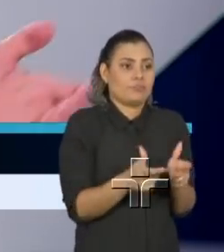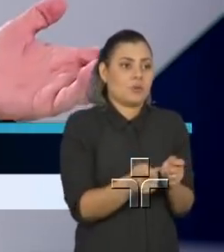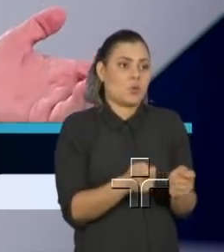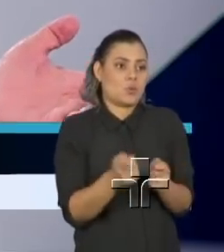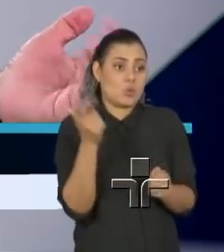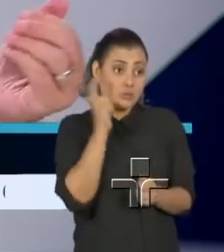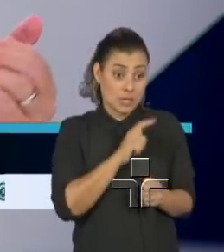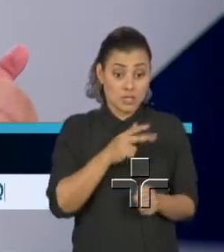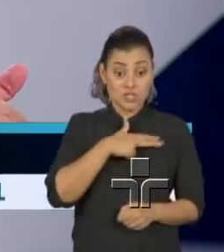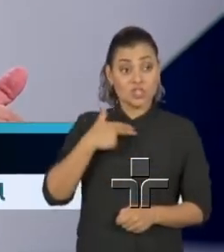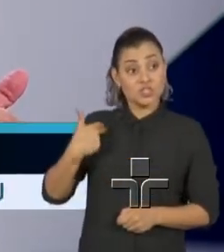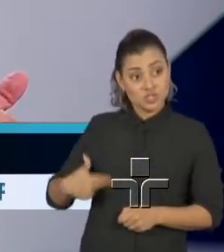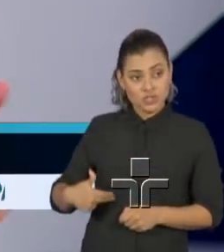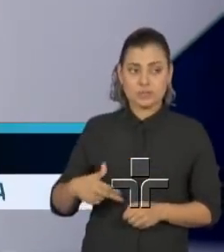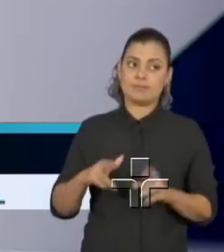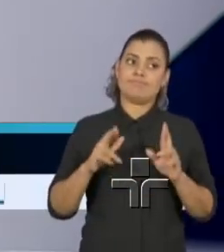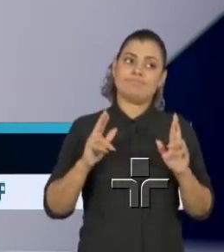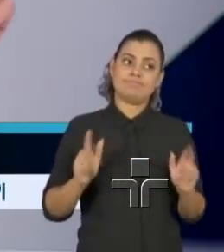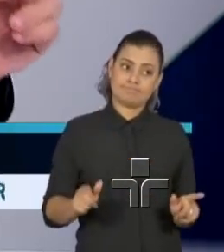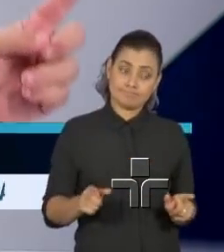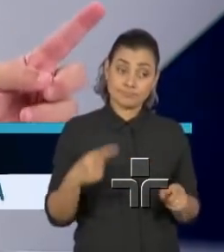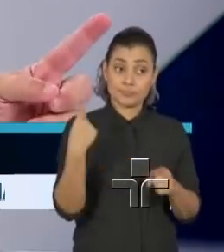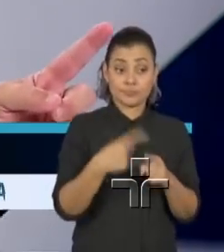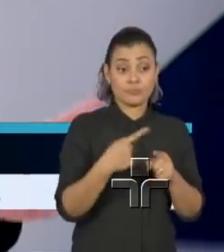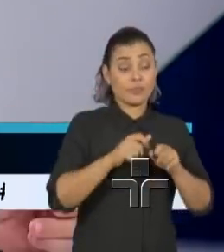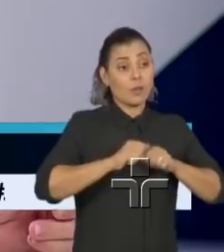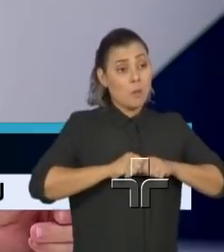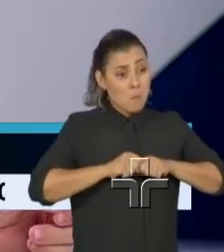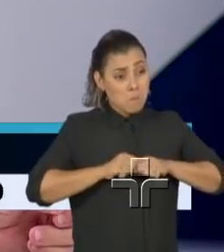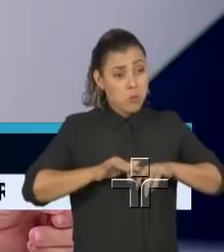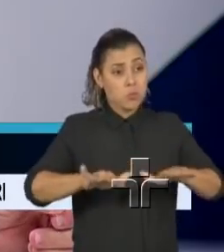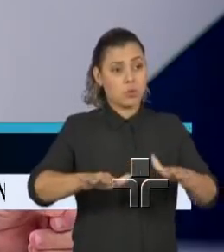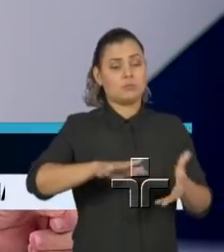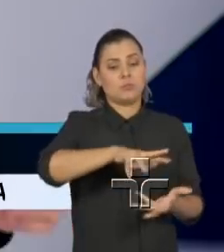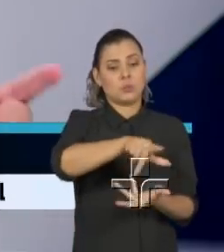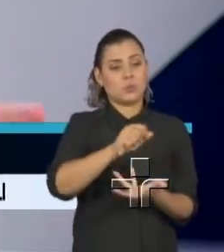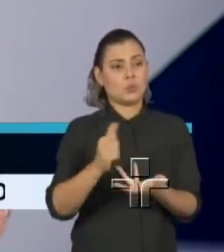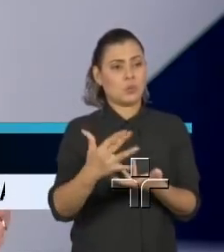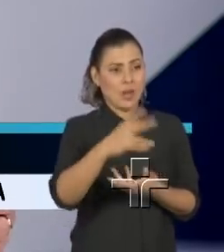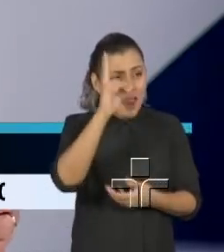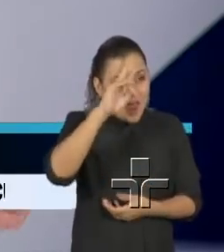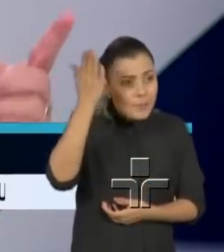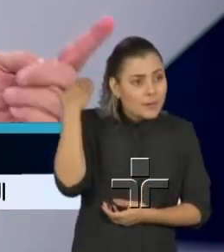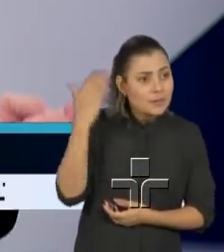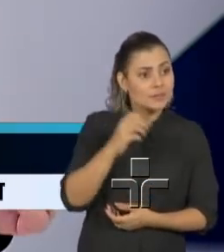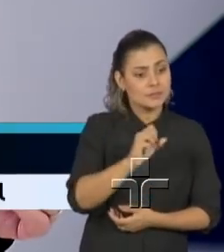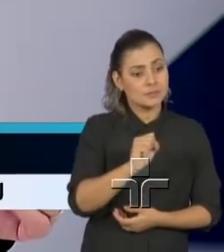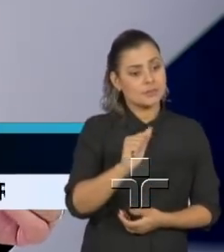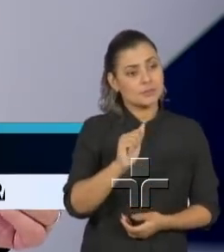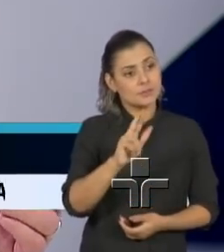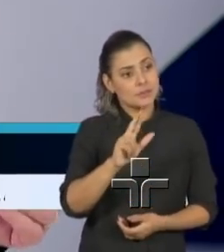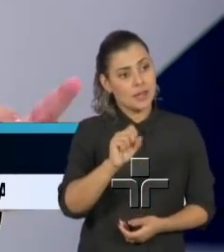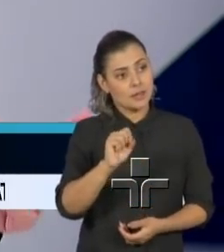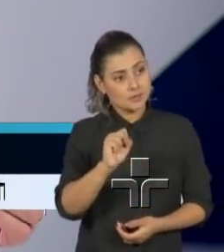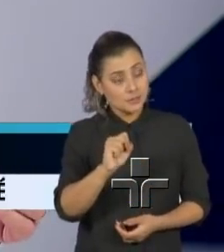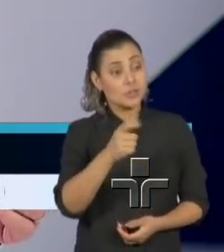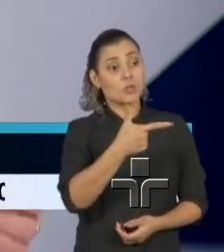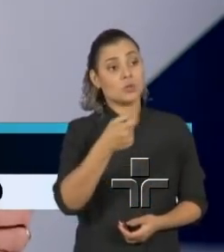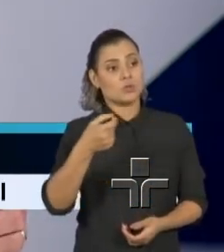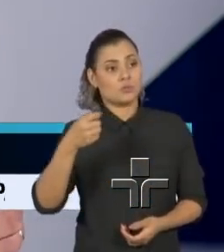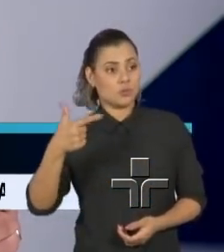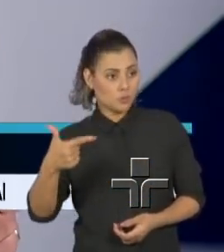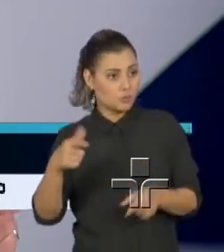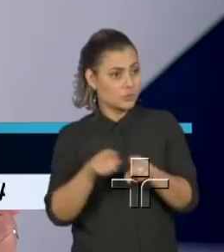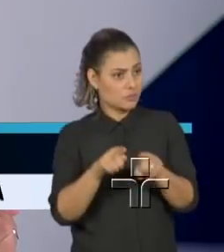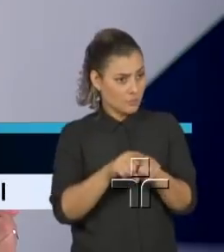A China paga um preço alto, tanto na epidemia de SARS, que era um coronavírus, de 2002, em Guangdong,